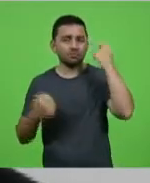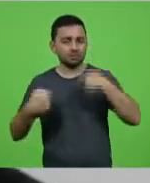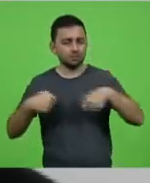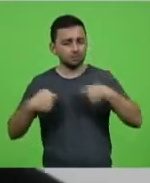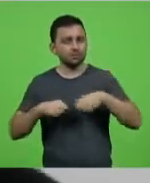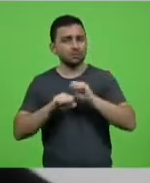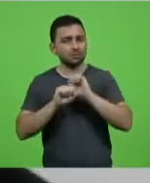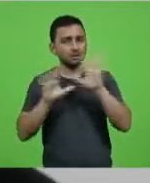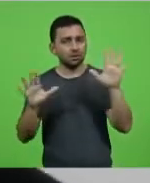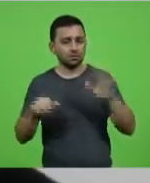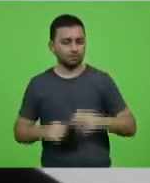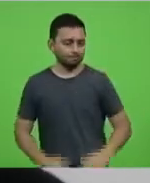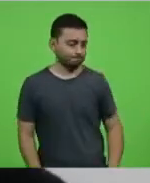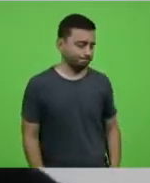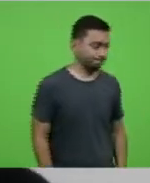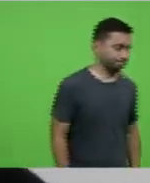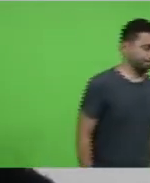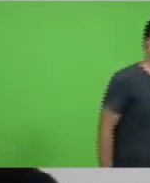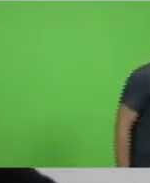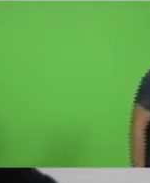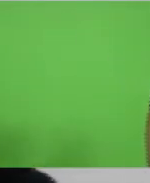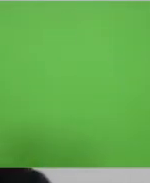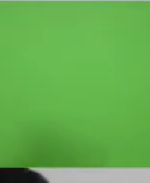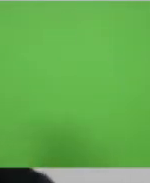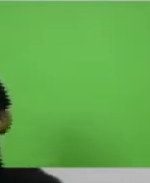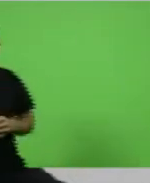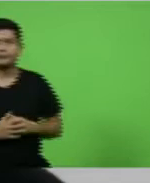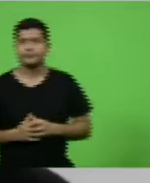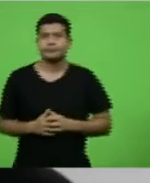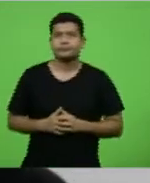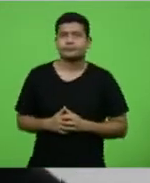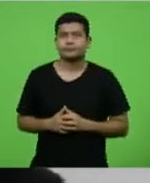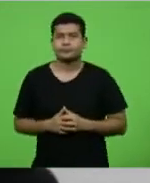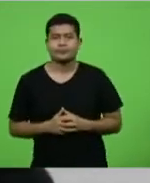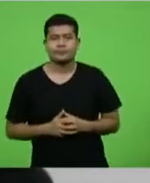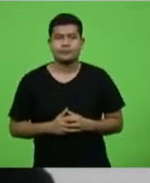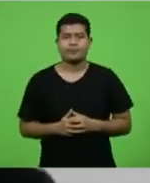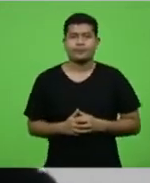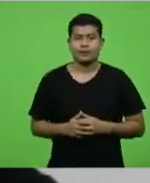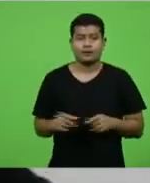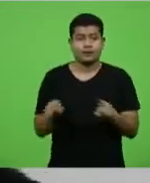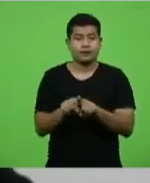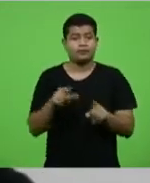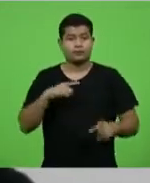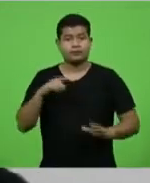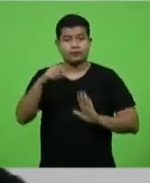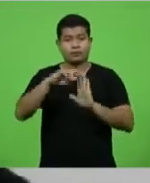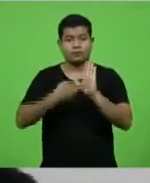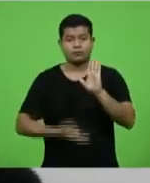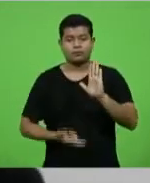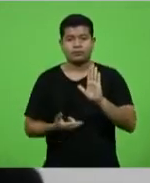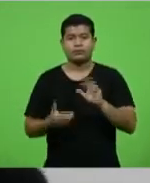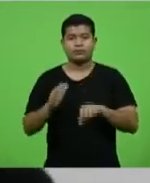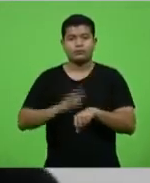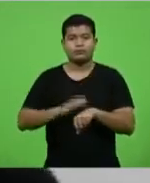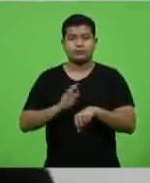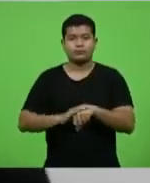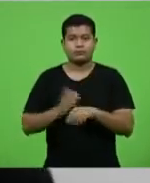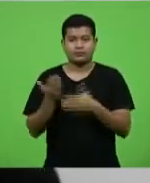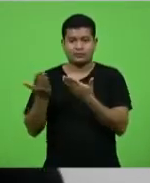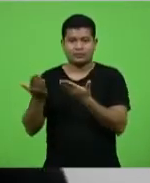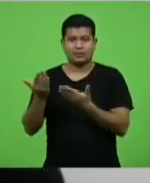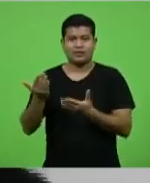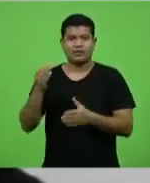função dessa alteração, dessa aprovação, inclusive, de uma regulamentação por parte da Anvisa e das duas leis